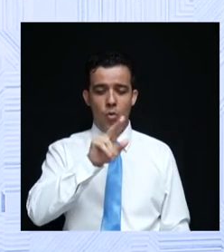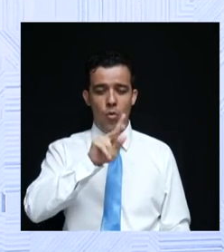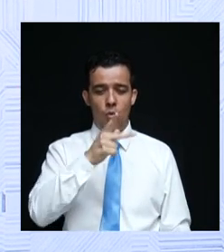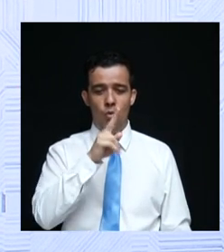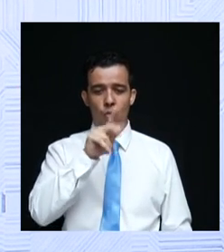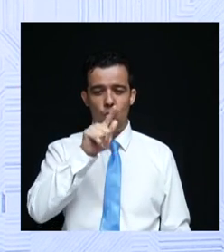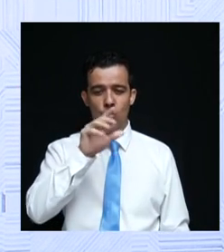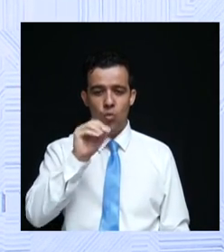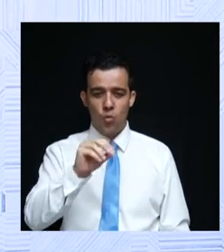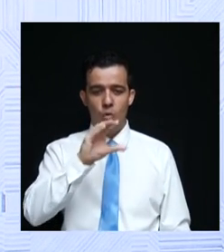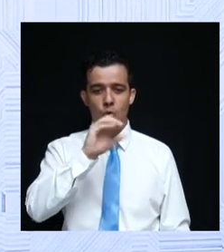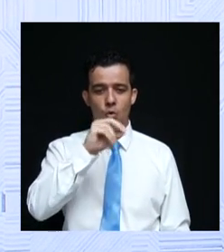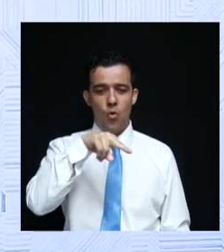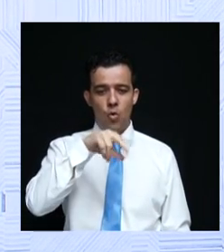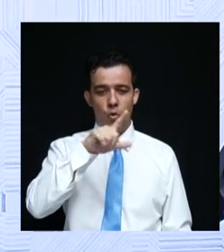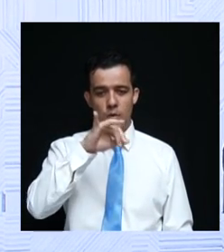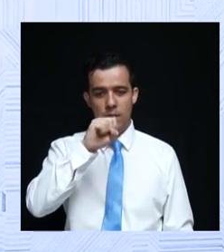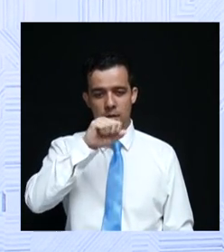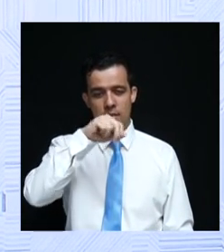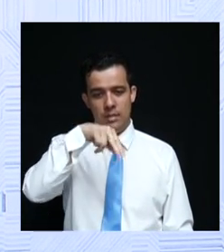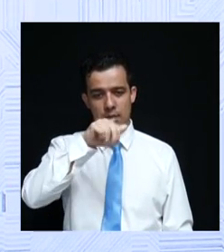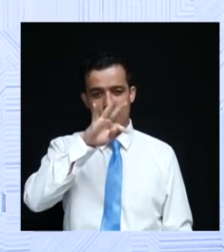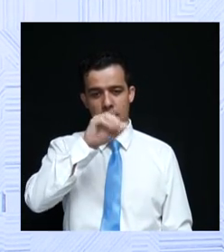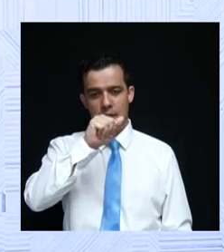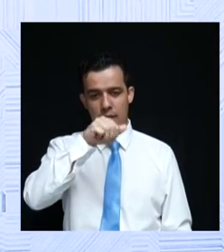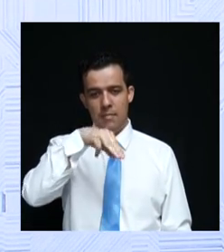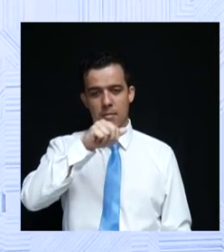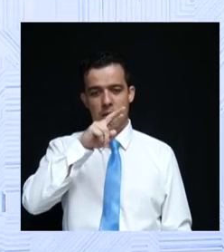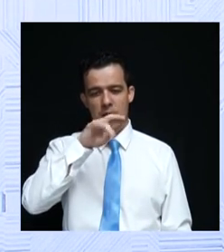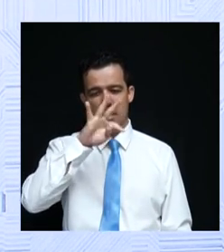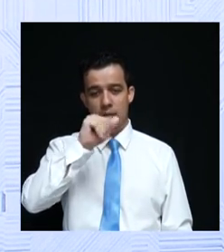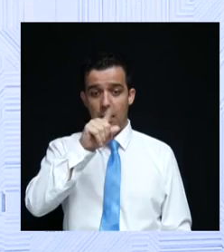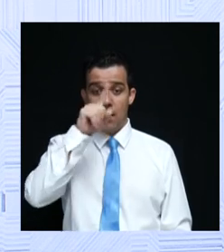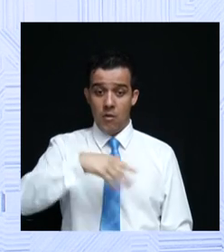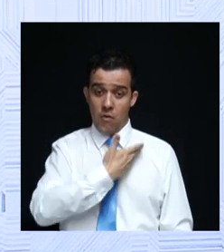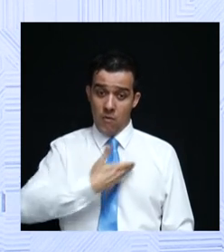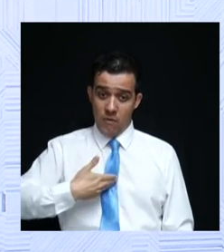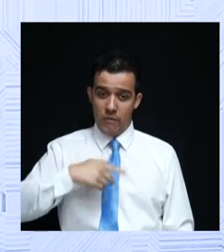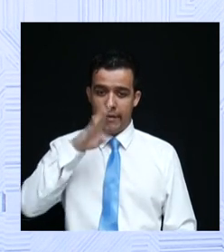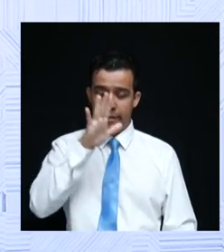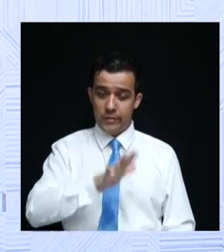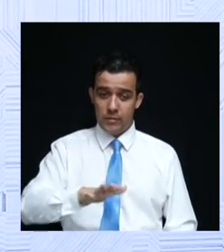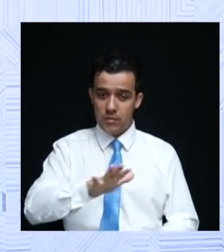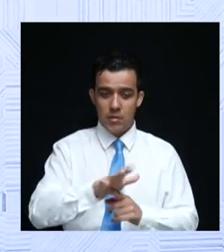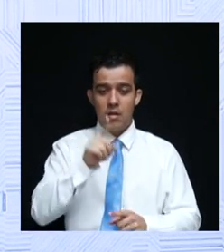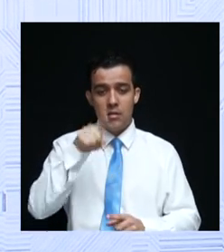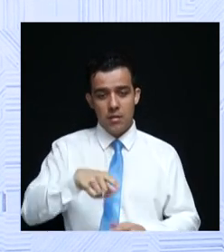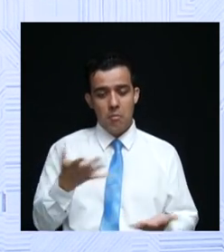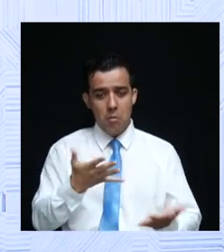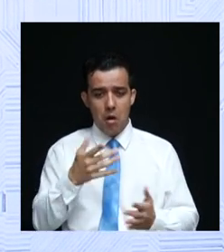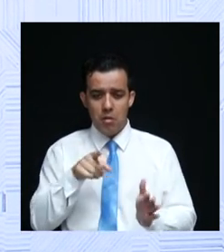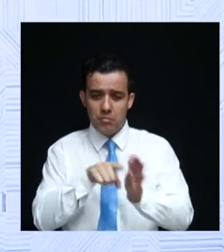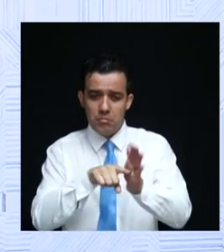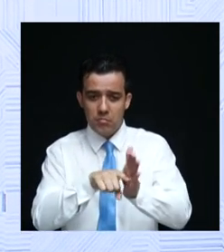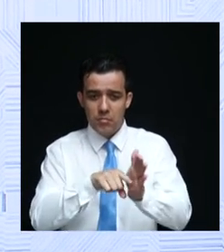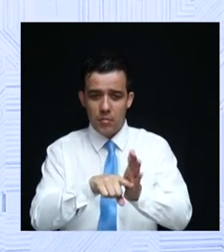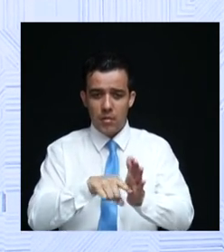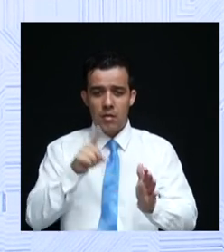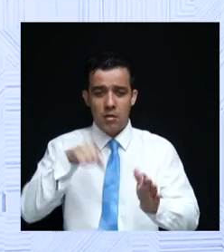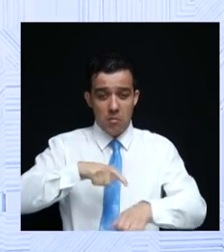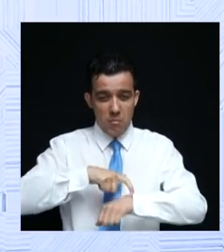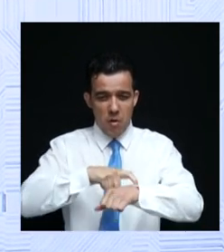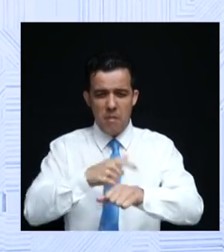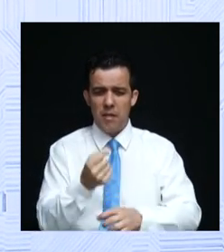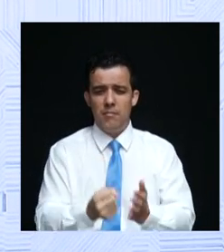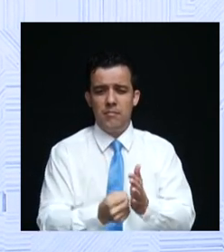para a Colônia Santa Marta, para os hospitais da rede estadual, ele pode muito bem aferir. Agora, neste instante, algumas centenas,